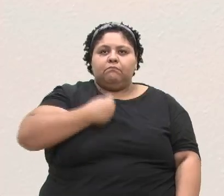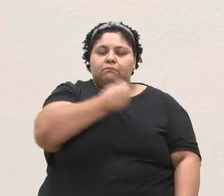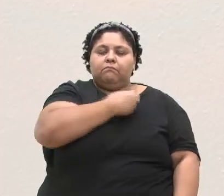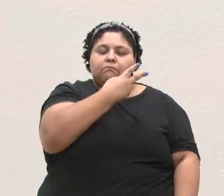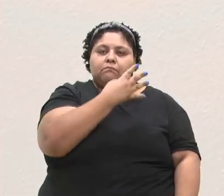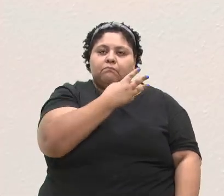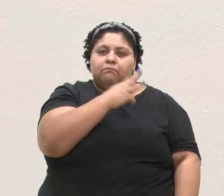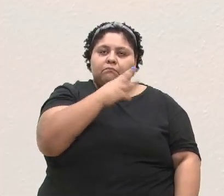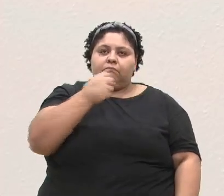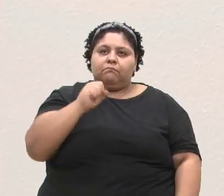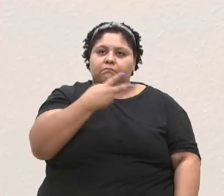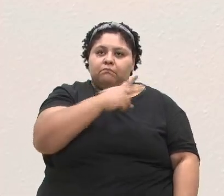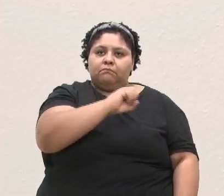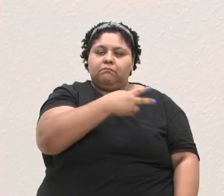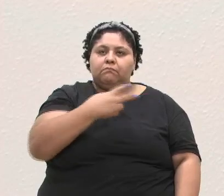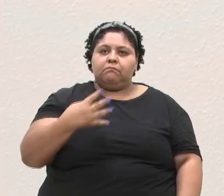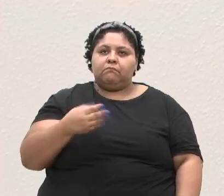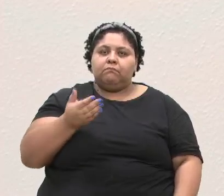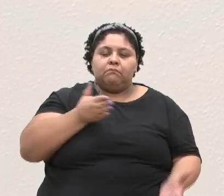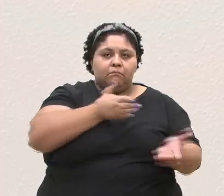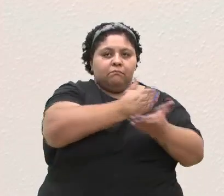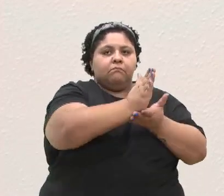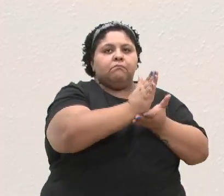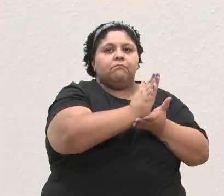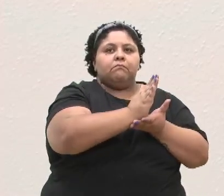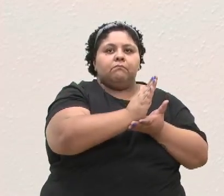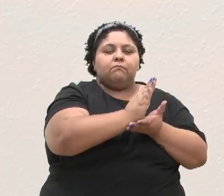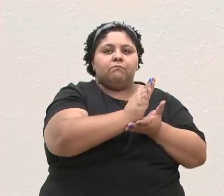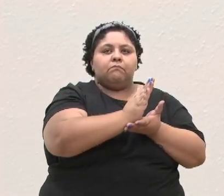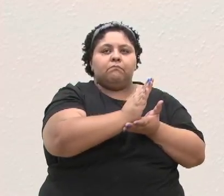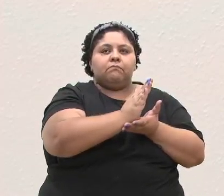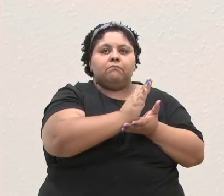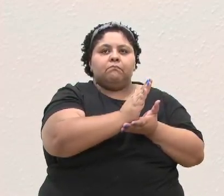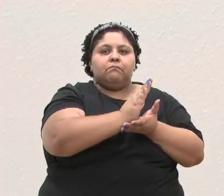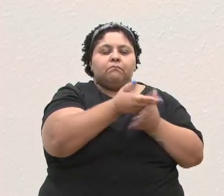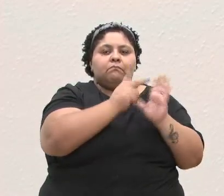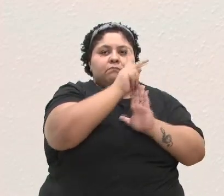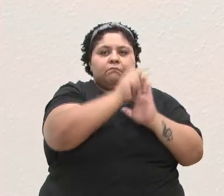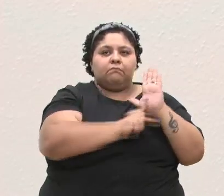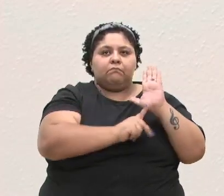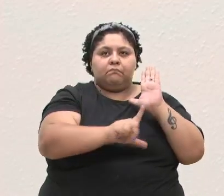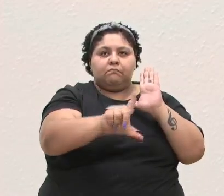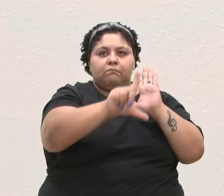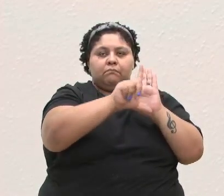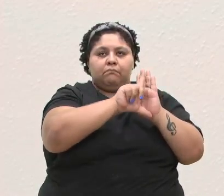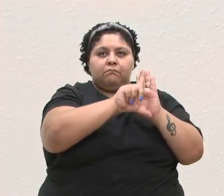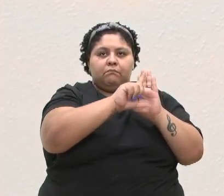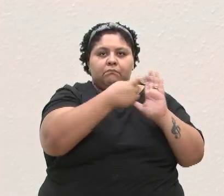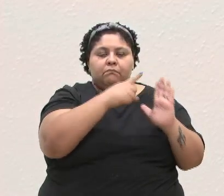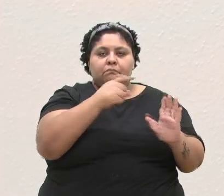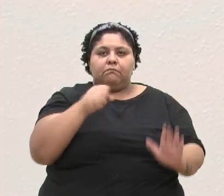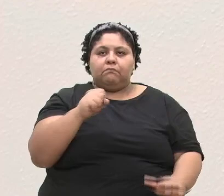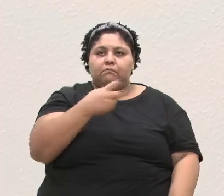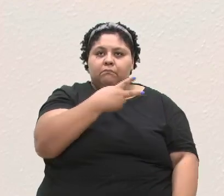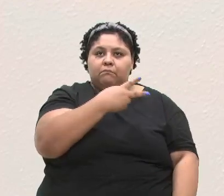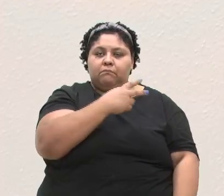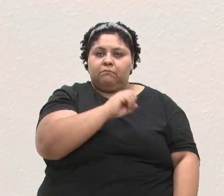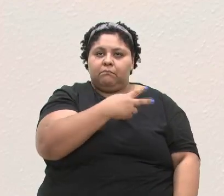barra 2024, favorável. Pelo parecer favorável ao projeto de lei nº 18 barra 2024,